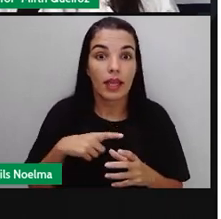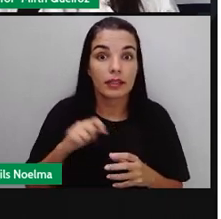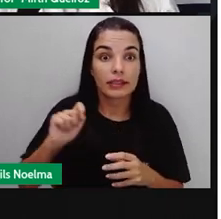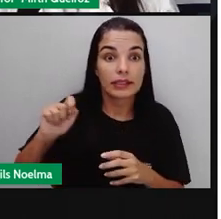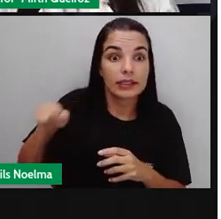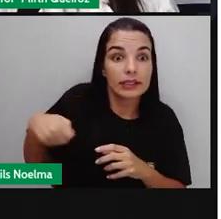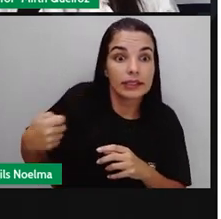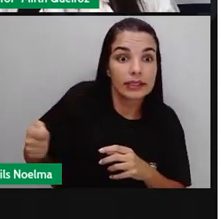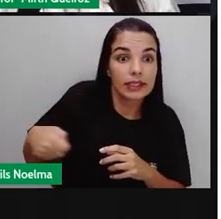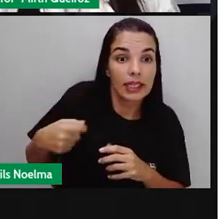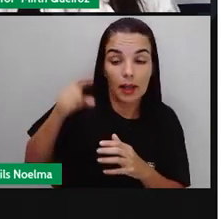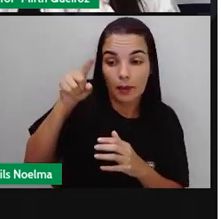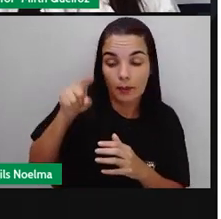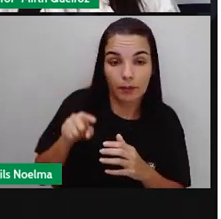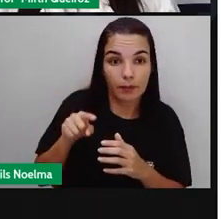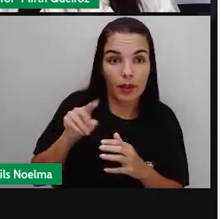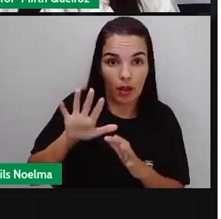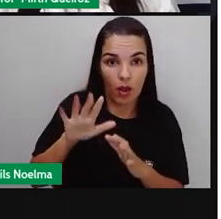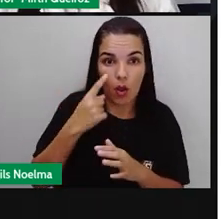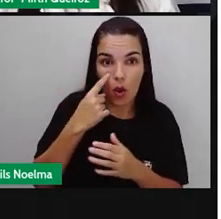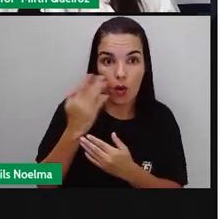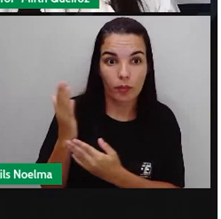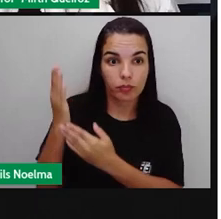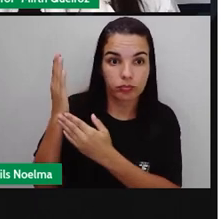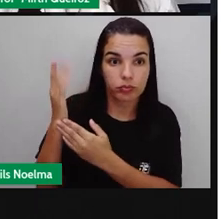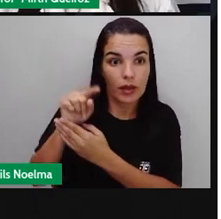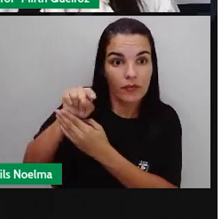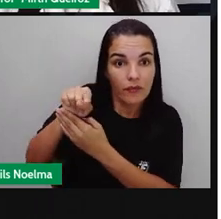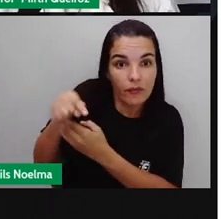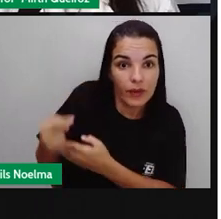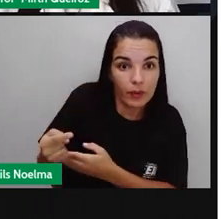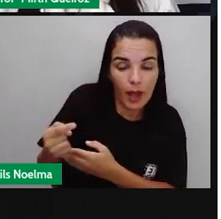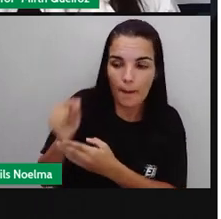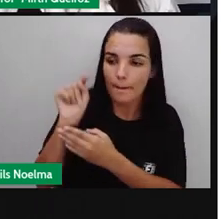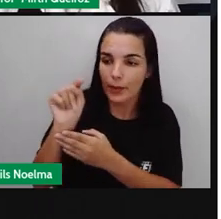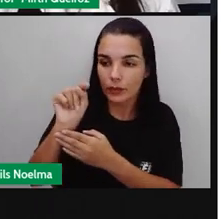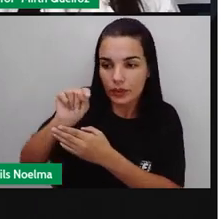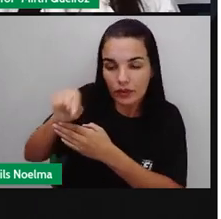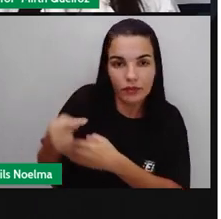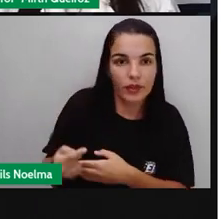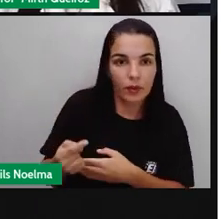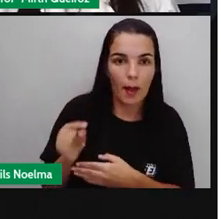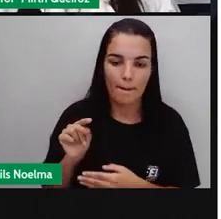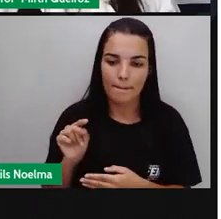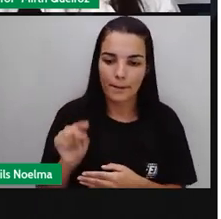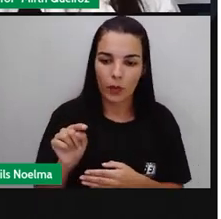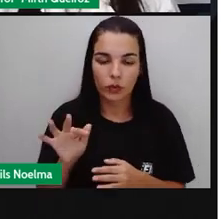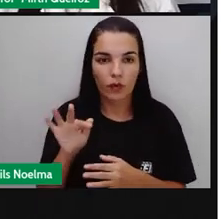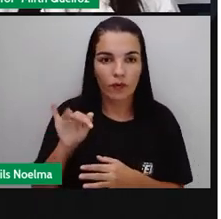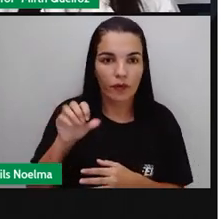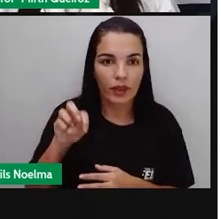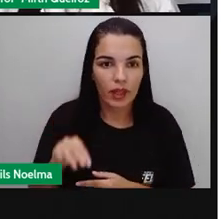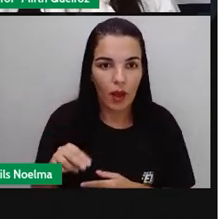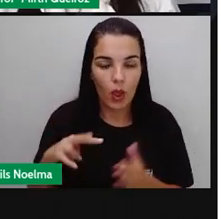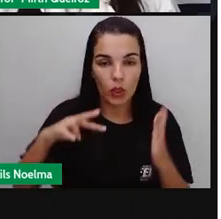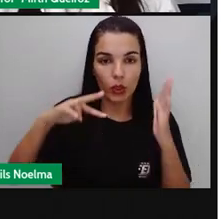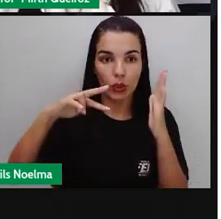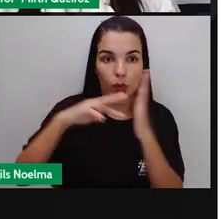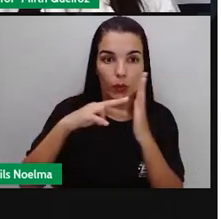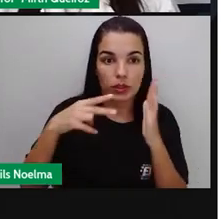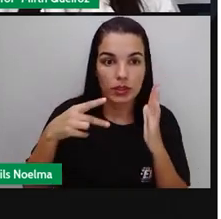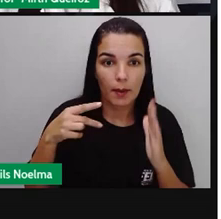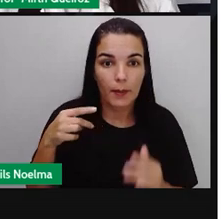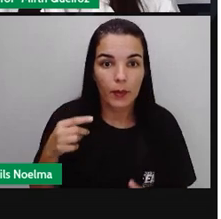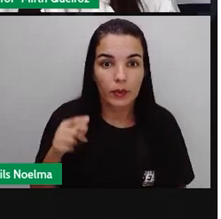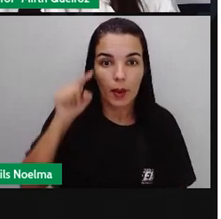sinais de pontuação. A vírgula, ponto e vírgula, ponto final, dois pontos, O